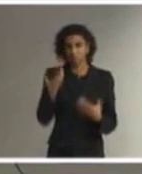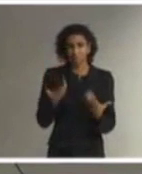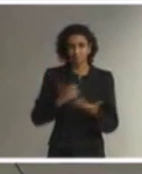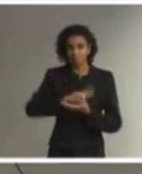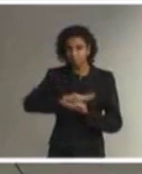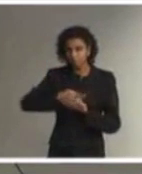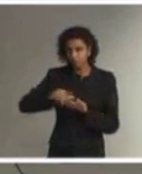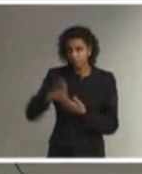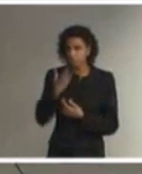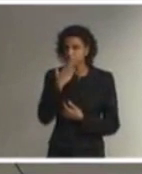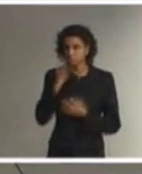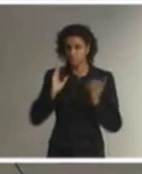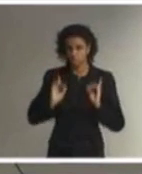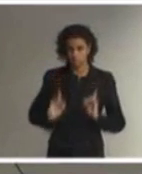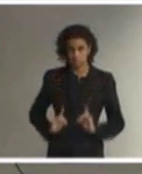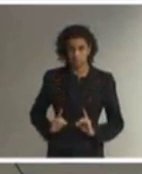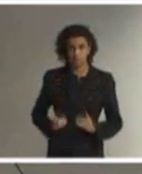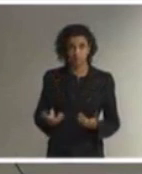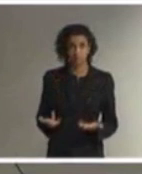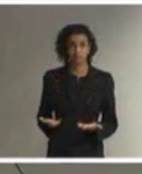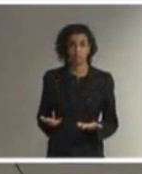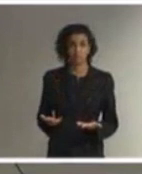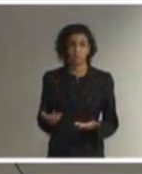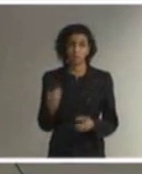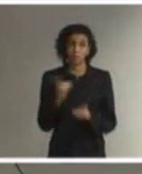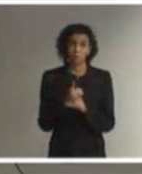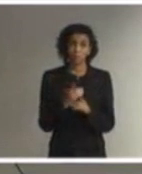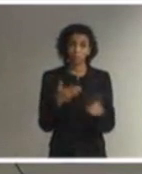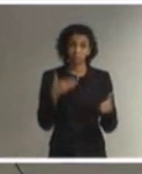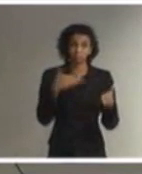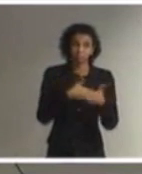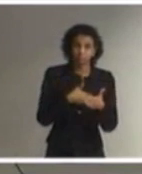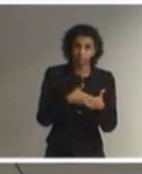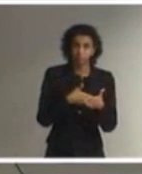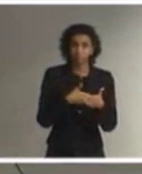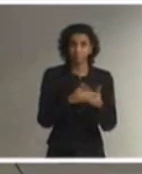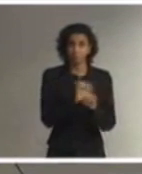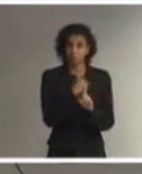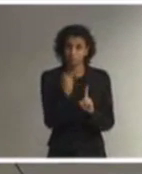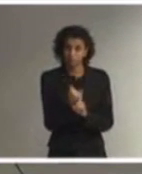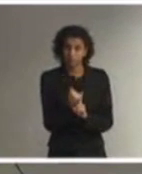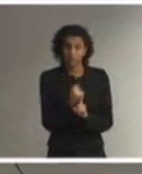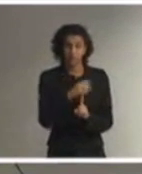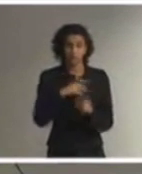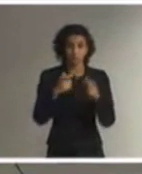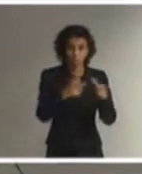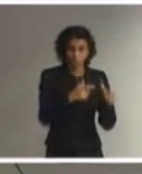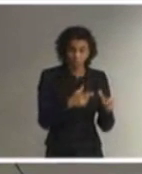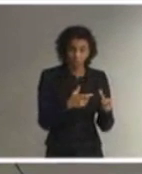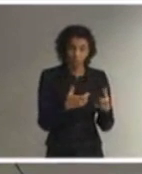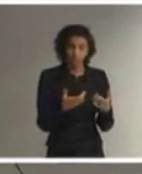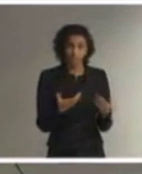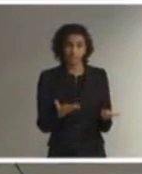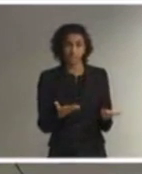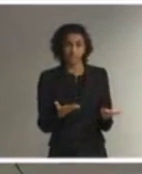frente a essas barreiras atitudinais, sociais, ambientais, possam